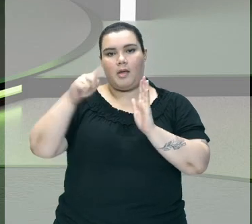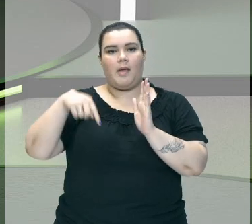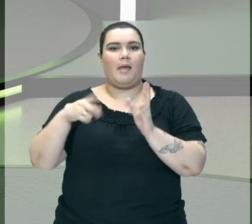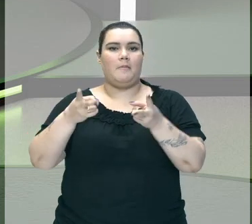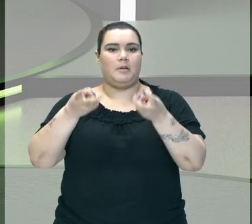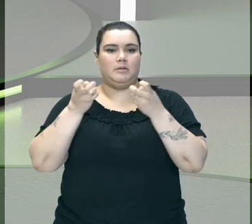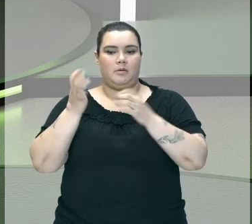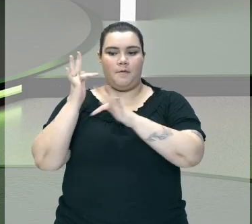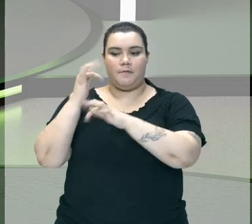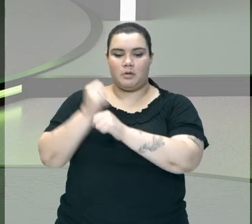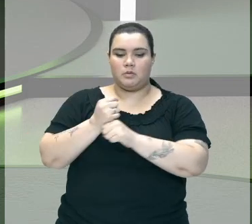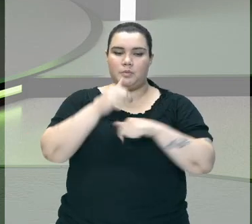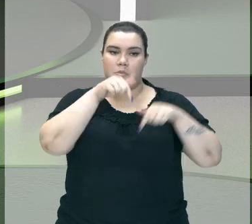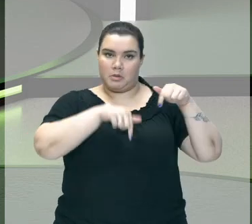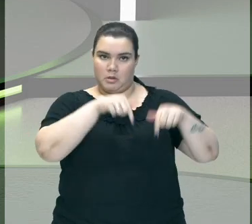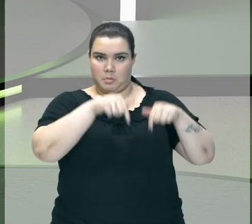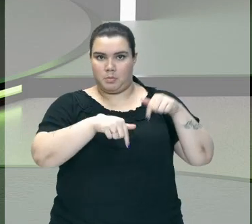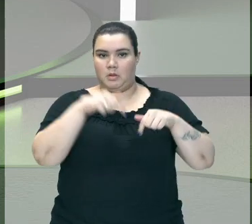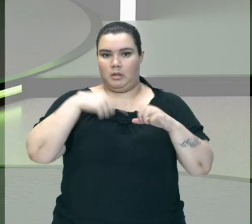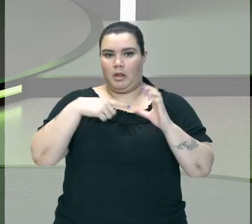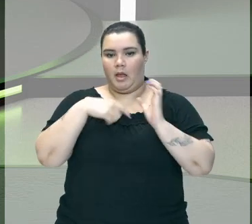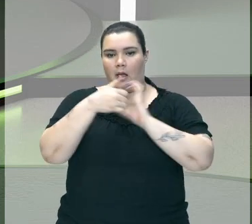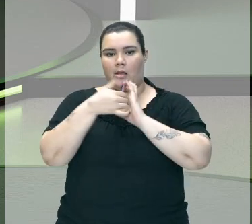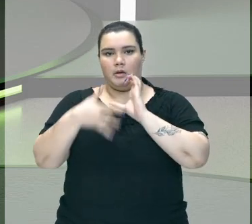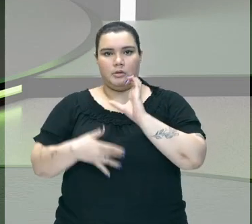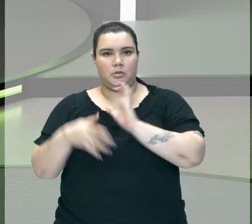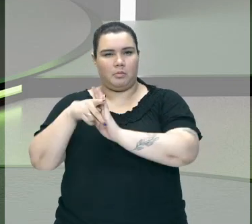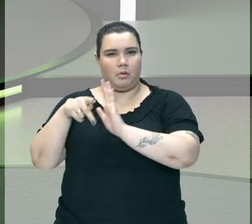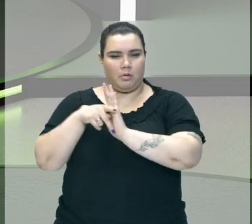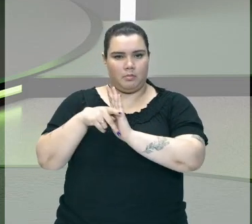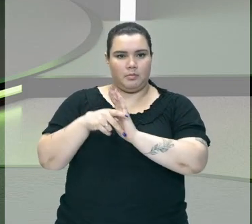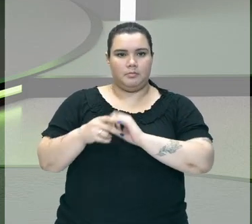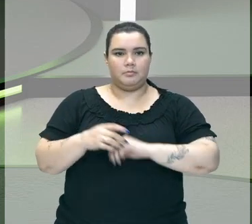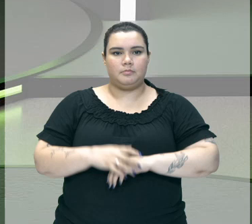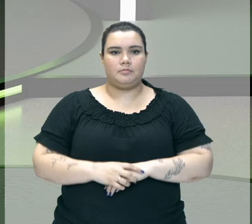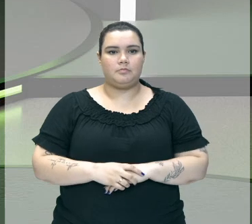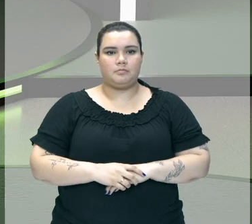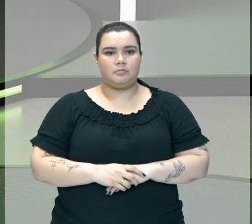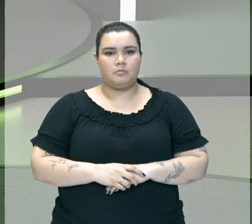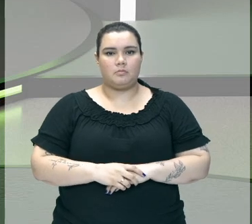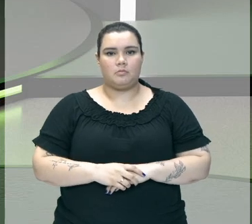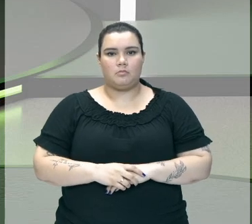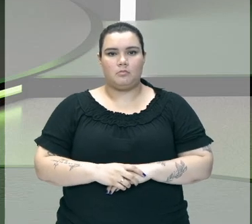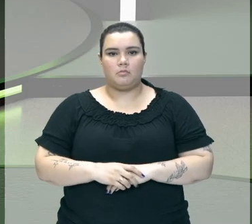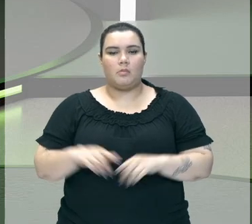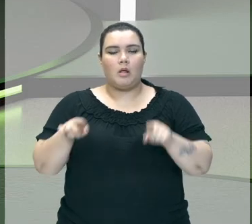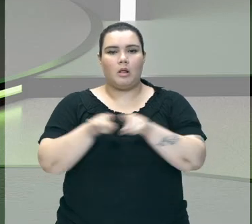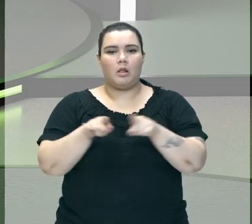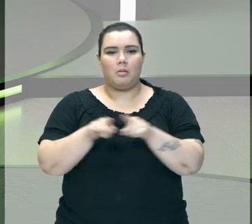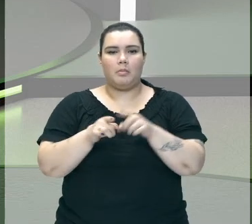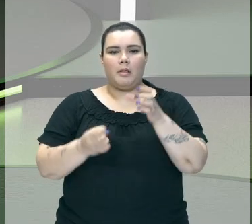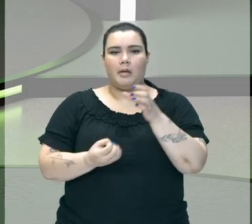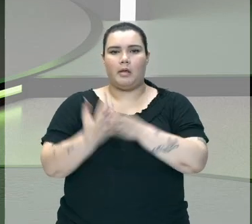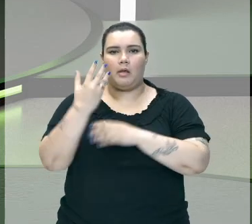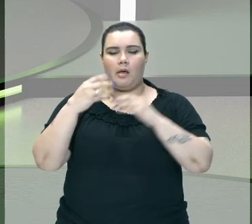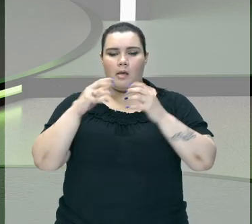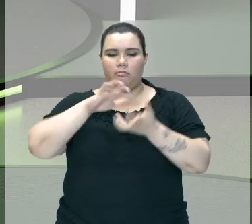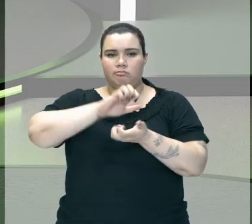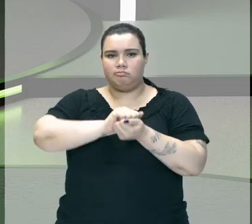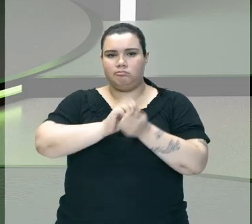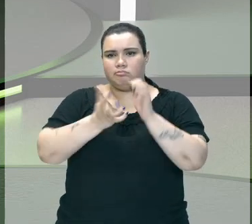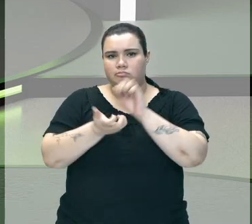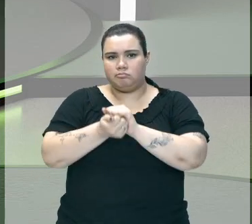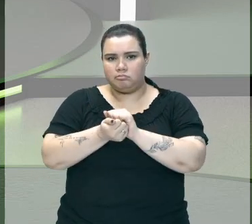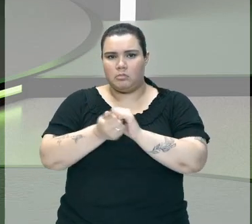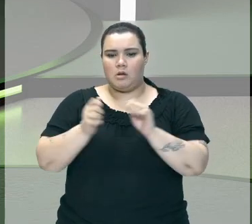físicos Outra coisa que nós podemos fazer também É cozer barros Cozer vasos de barro Para guardar a